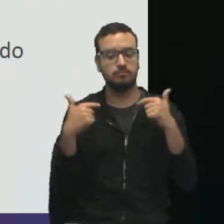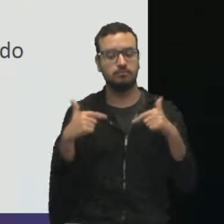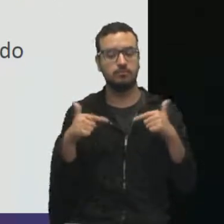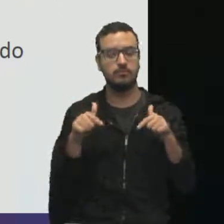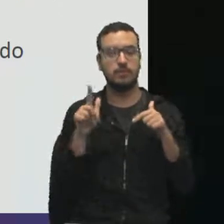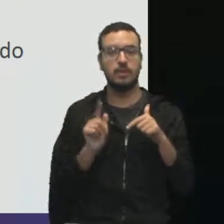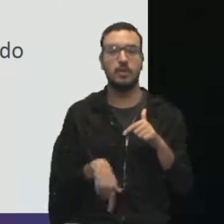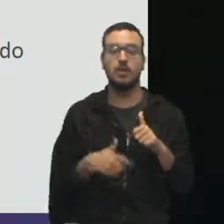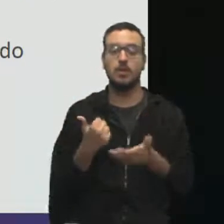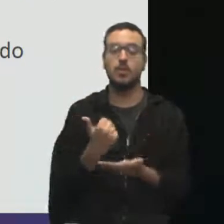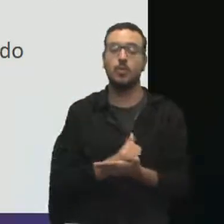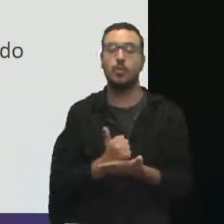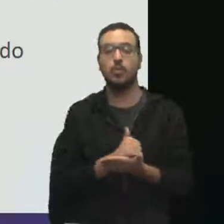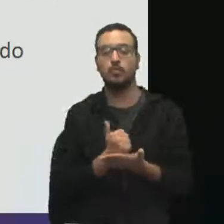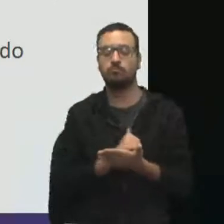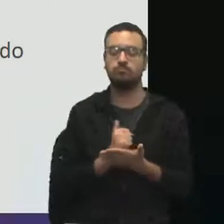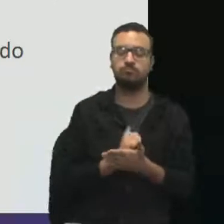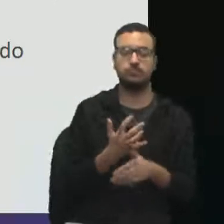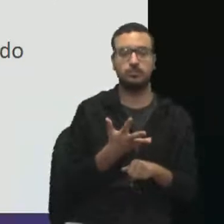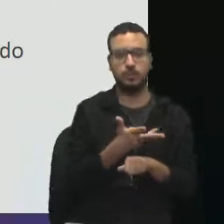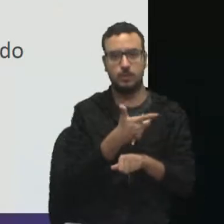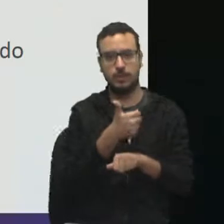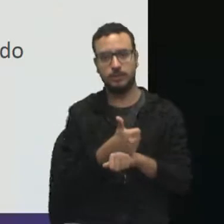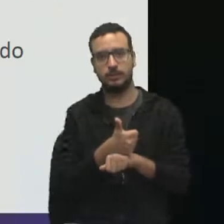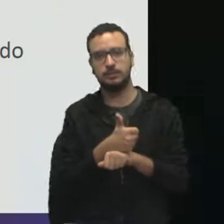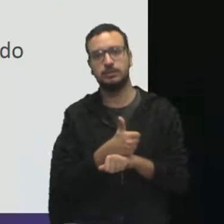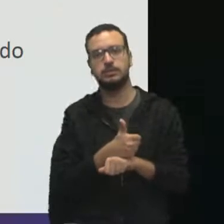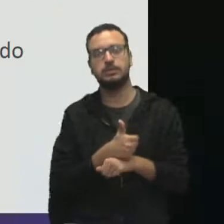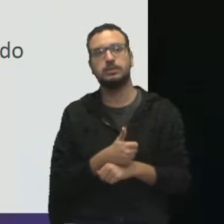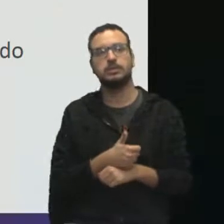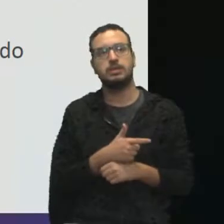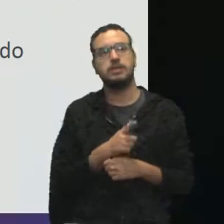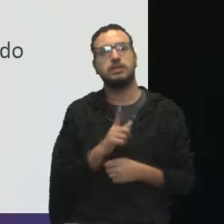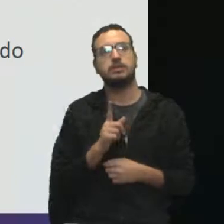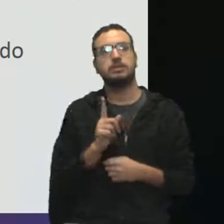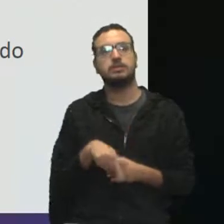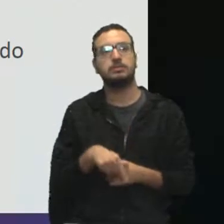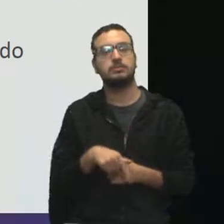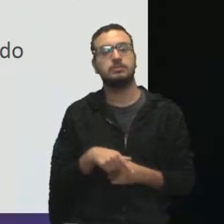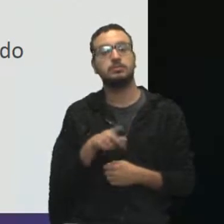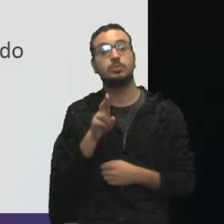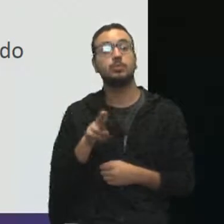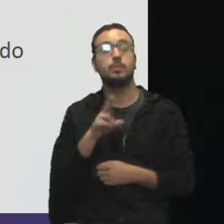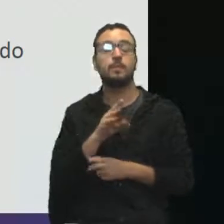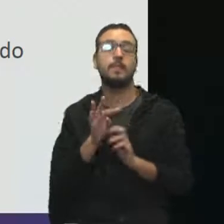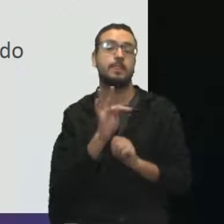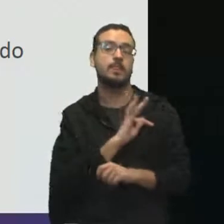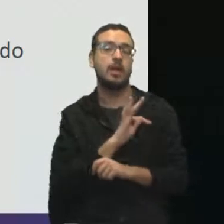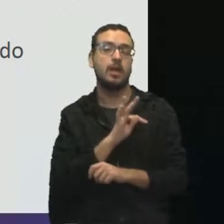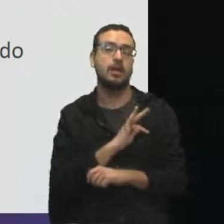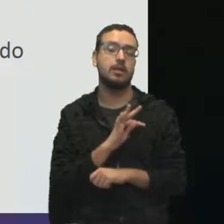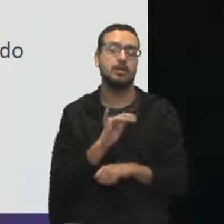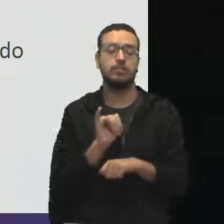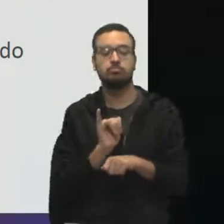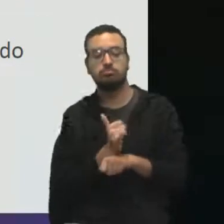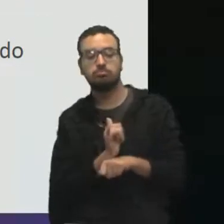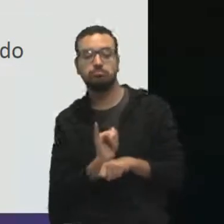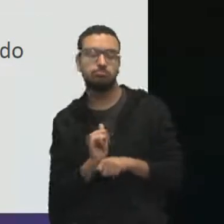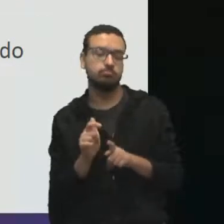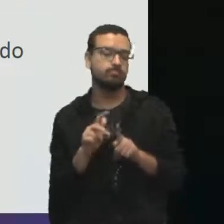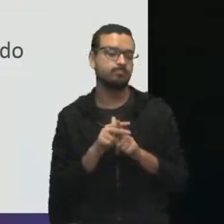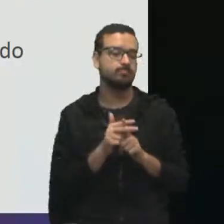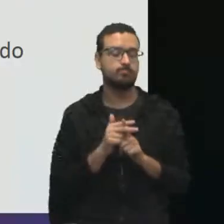controle da qualidade. E controle da qualidade nada mais é do que aplicação de técnicas e ferramentas, tá?